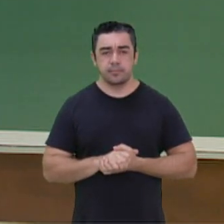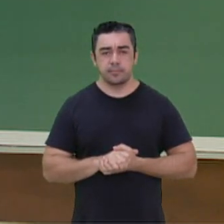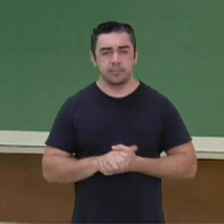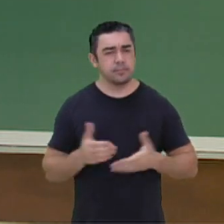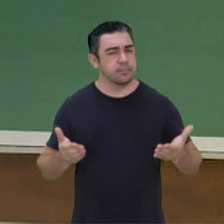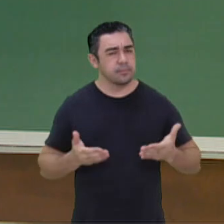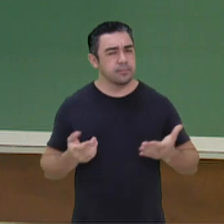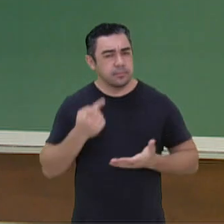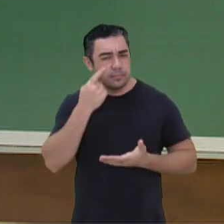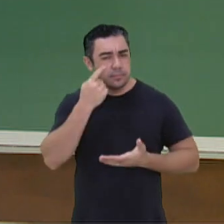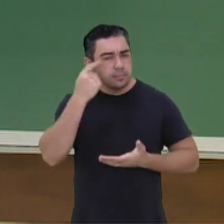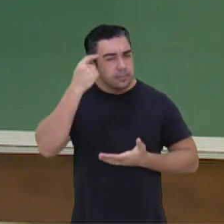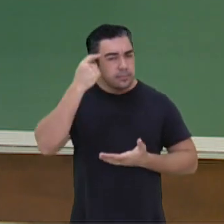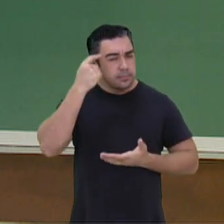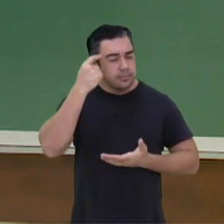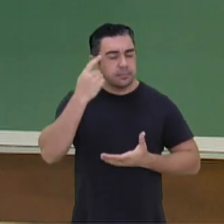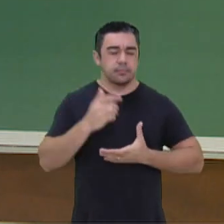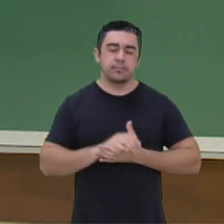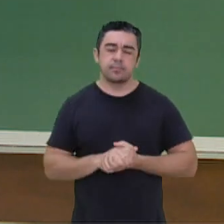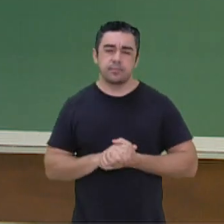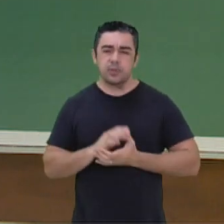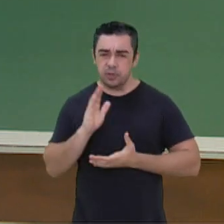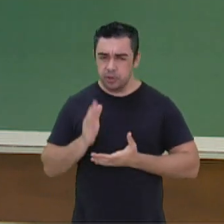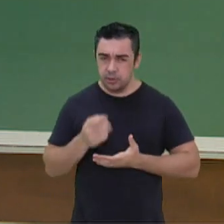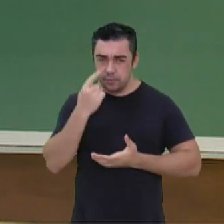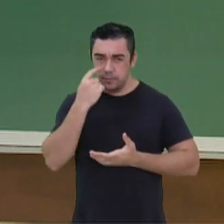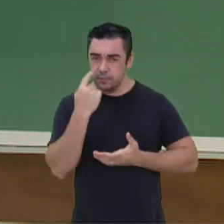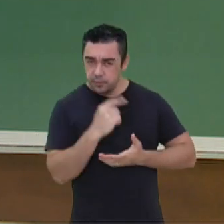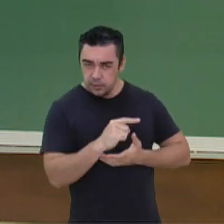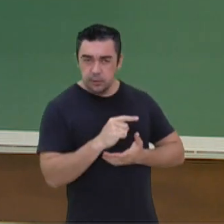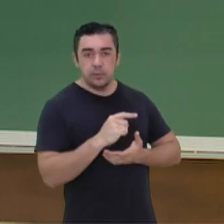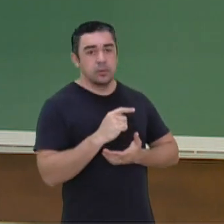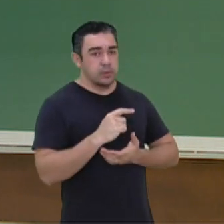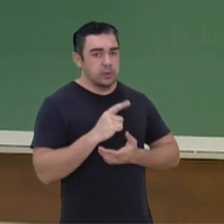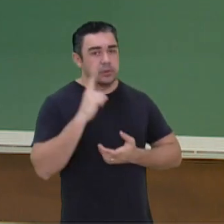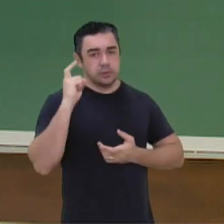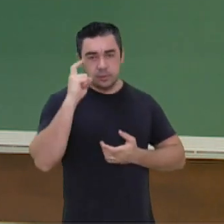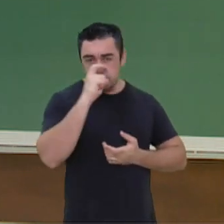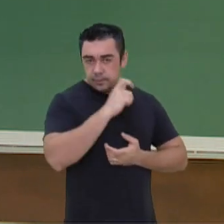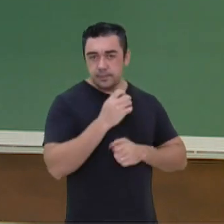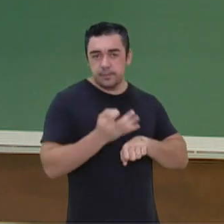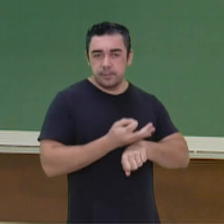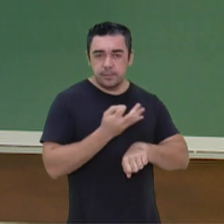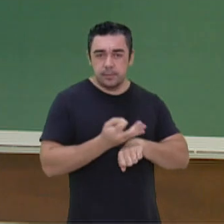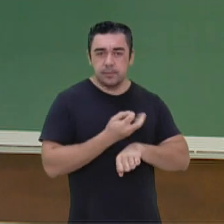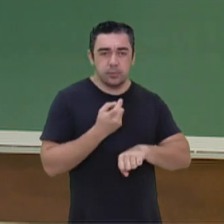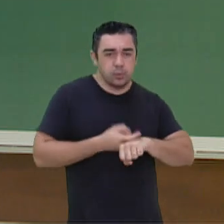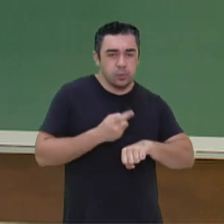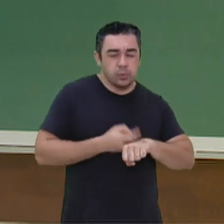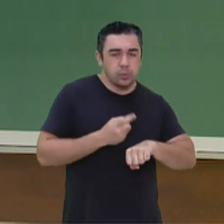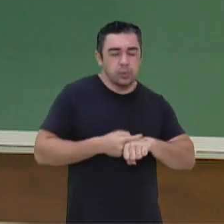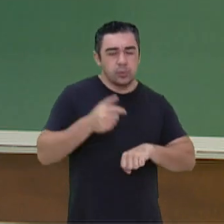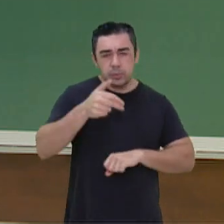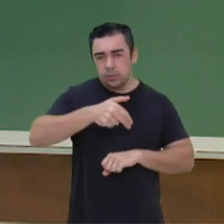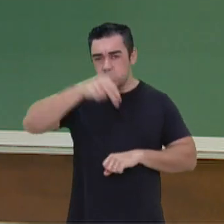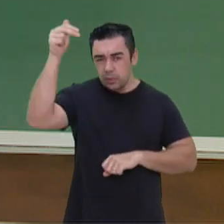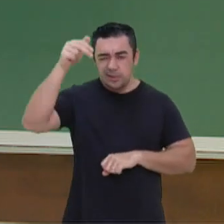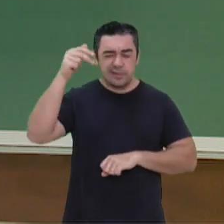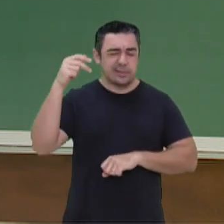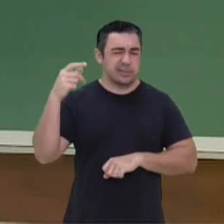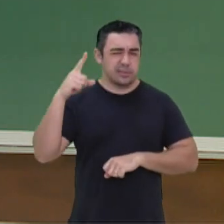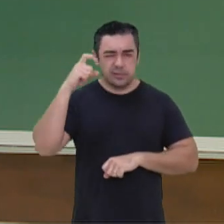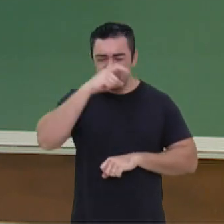Então, vamos pensar um pouquinho, né? Já verificamos ali a dureza da terra, a dureza do Nordeste, a seca, que